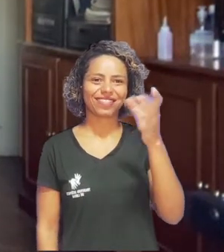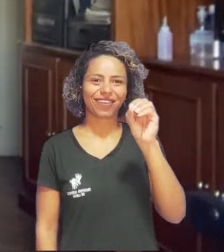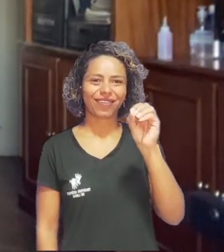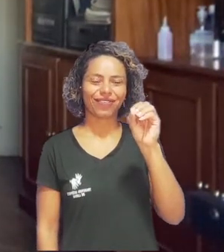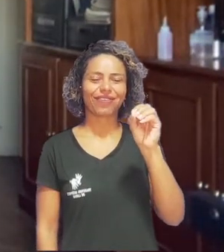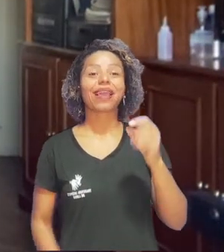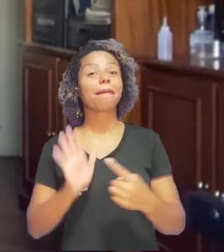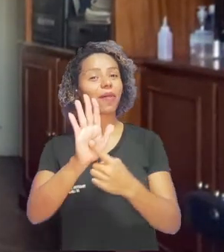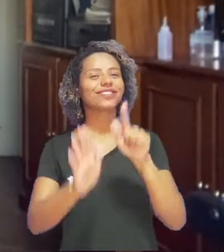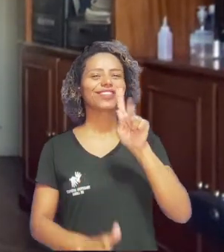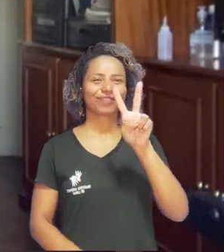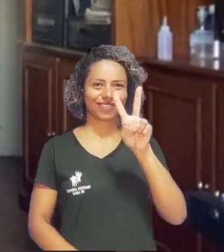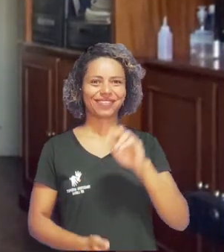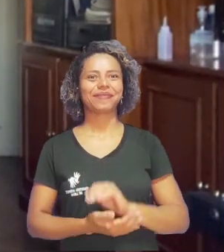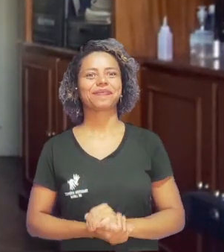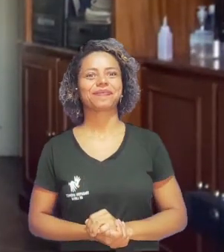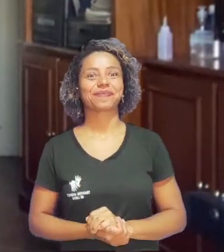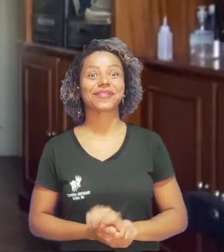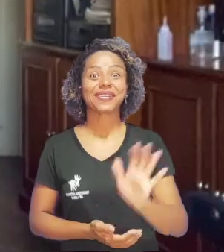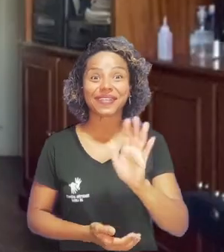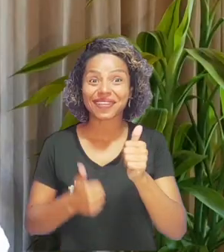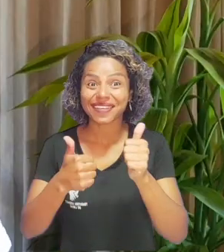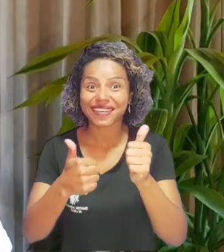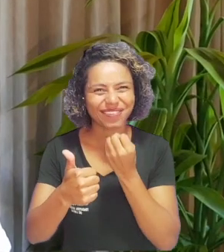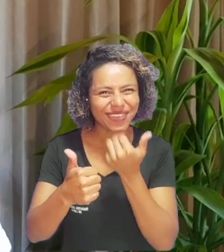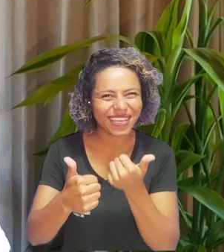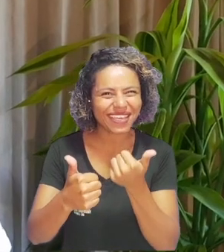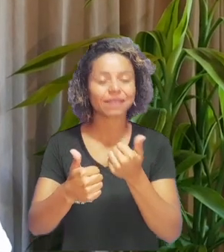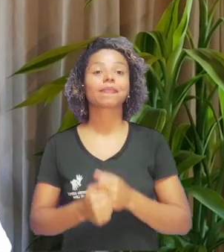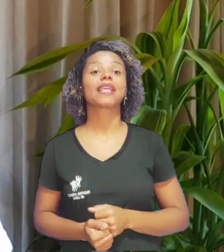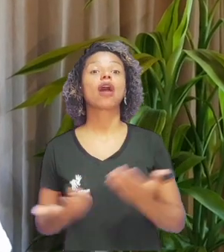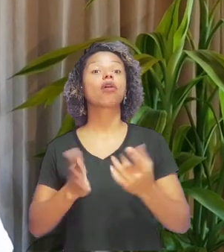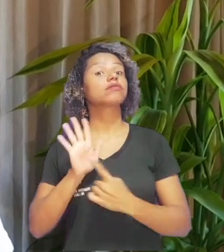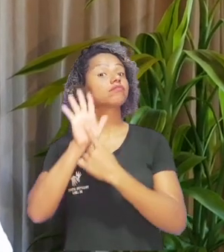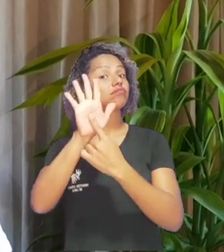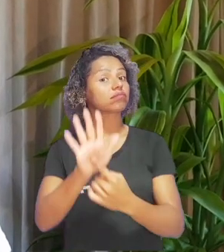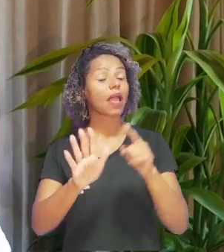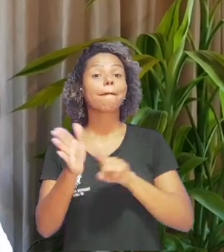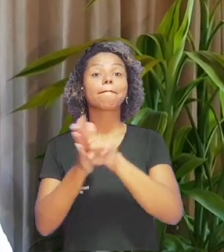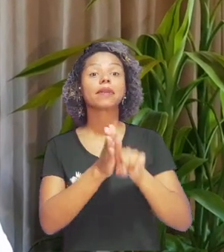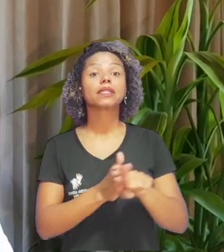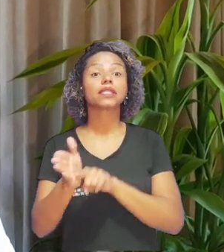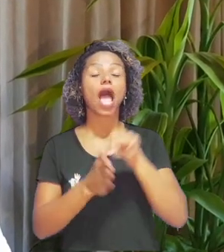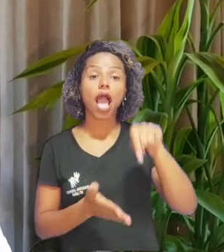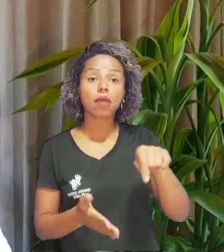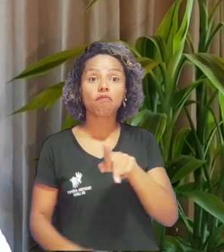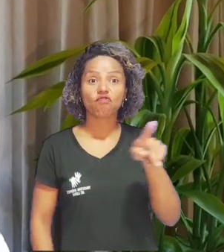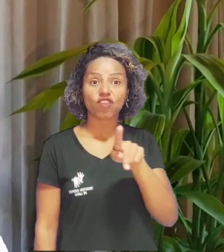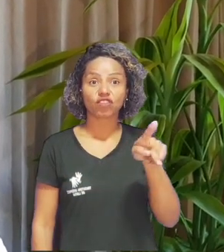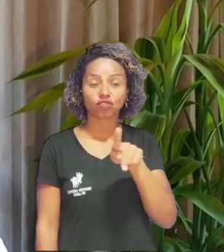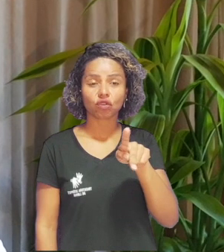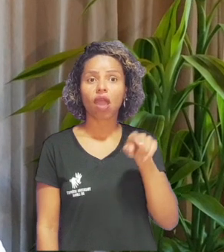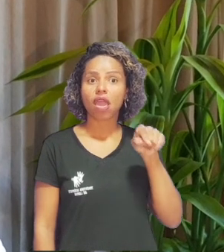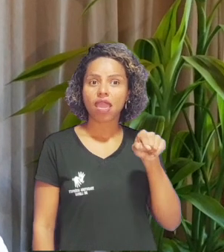o destaque de Governador Valadares. Com você, Sebastião. Tudo bem, Letícia? O destaque esta semana é a pesquisa de um